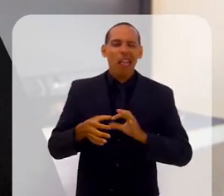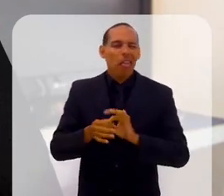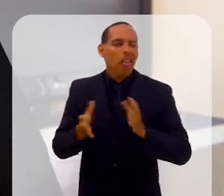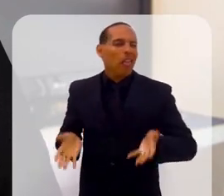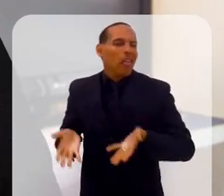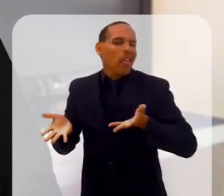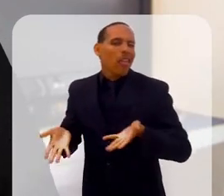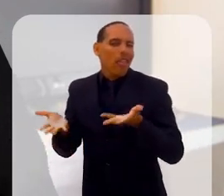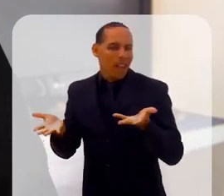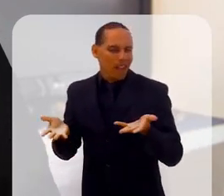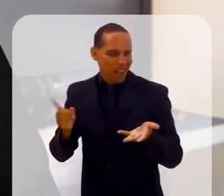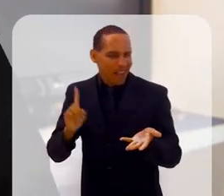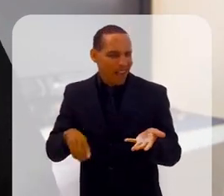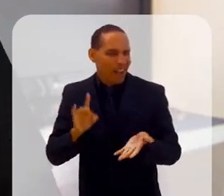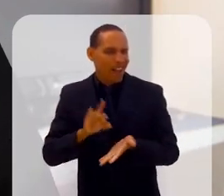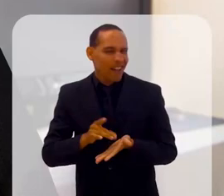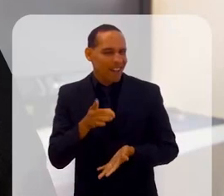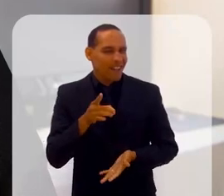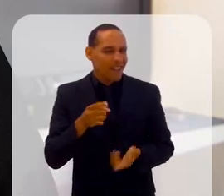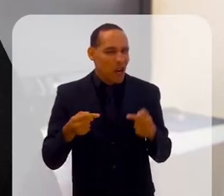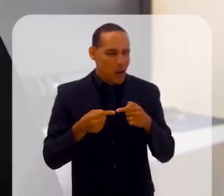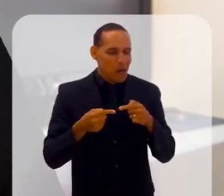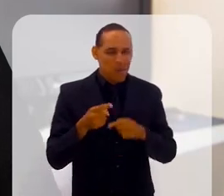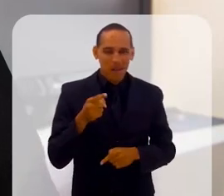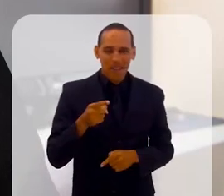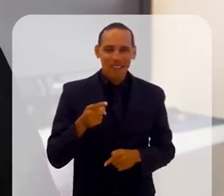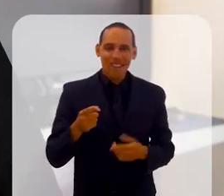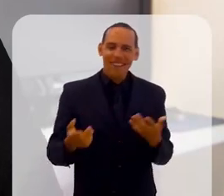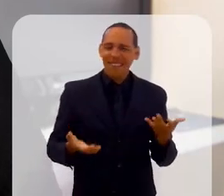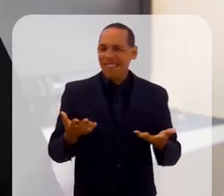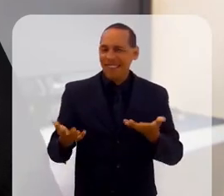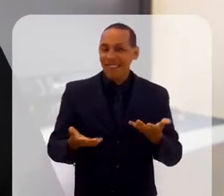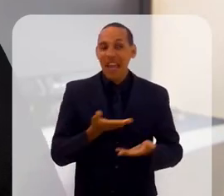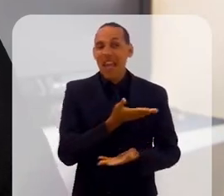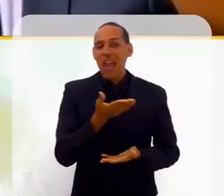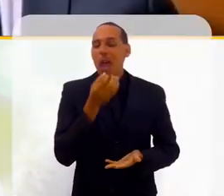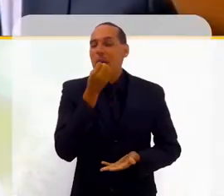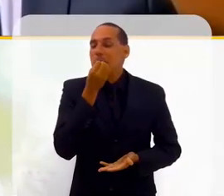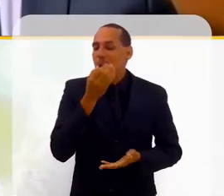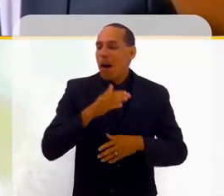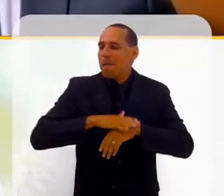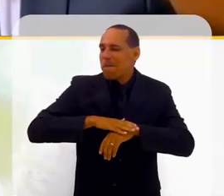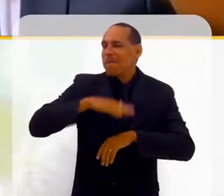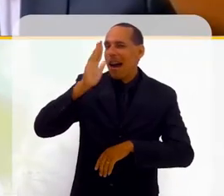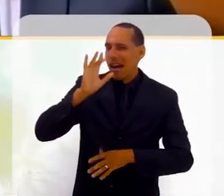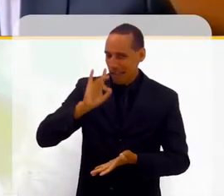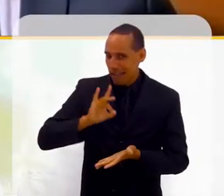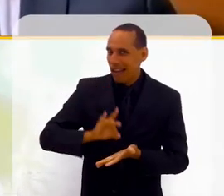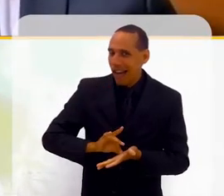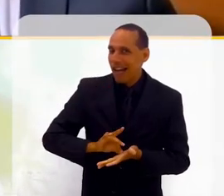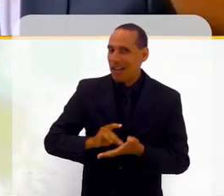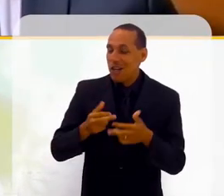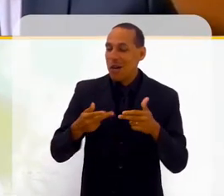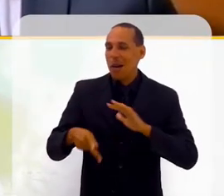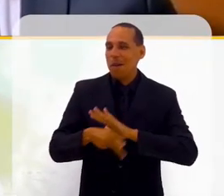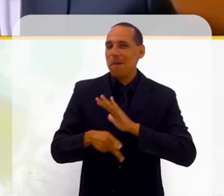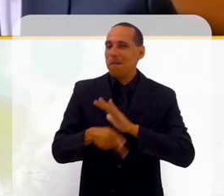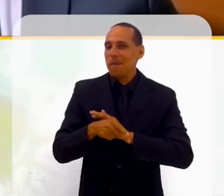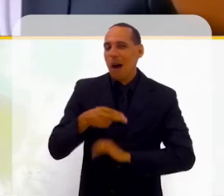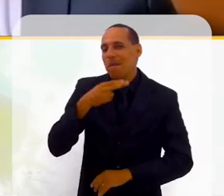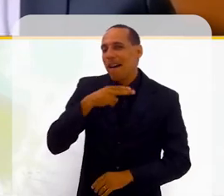deixa mais as coisas rolarem, né? É mais assim, são mais benevolentes, vamos dizer, com as coisas dos